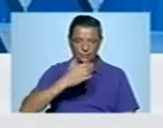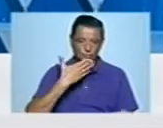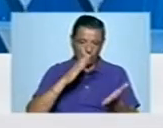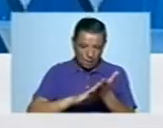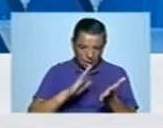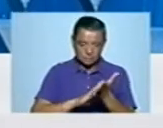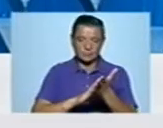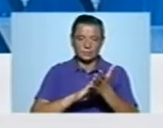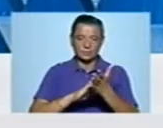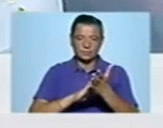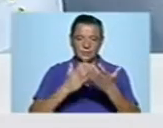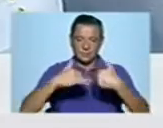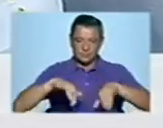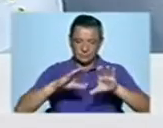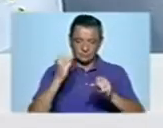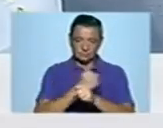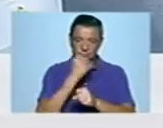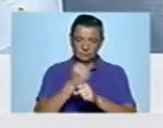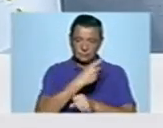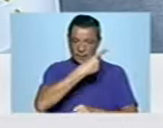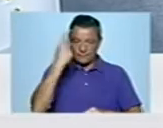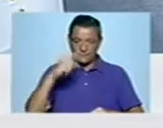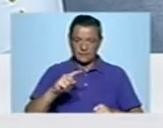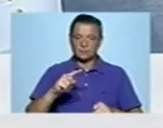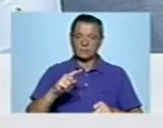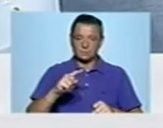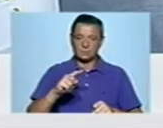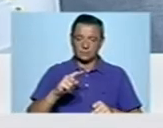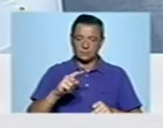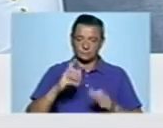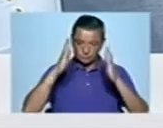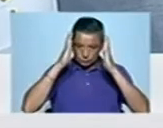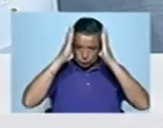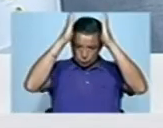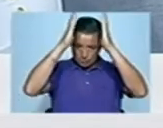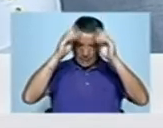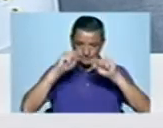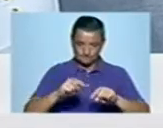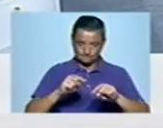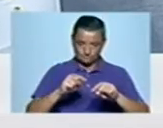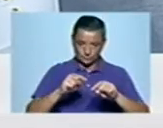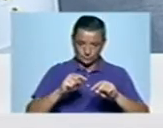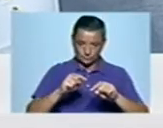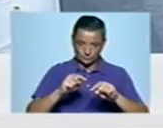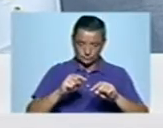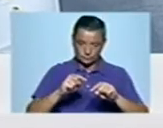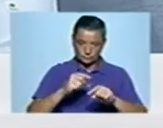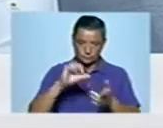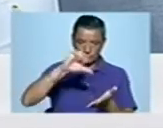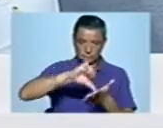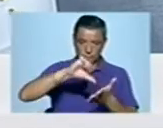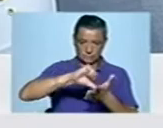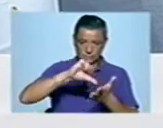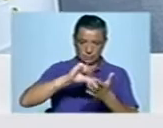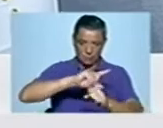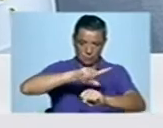mas é sempre um trabalho difícil, não É um trabalho difícil. E Tomar tem uma proximidade muito grande aos grandes centros. estamos